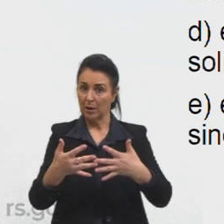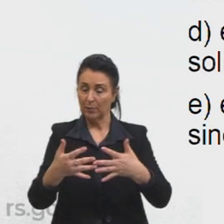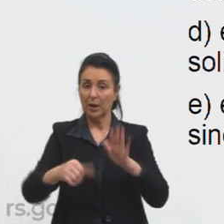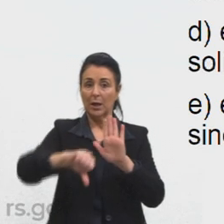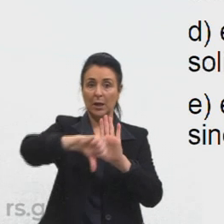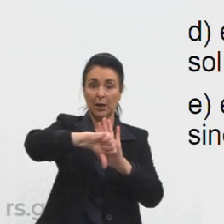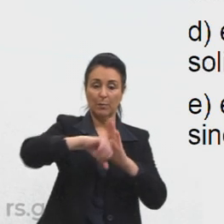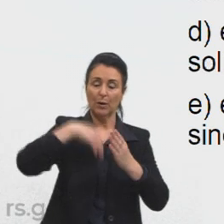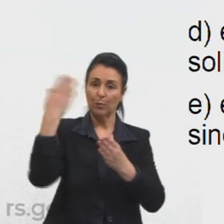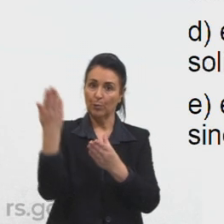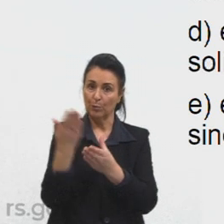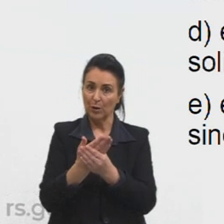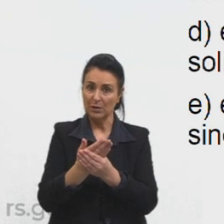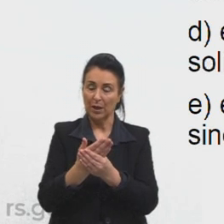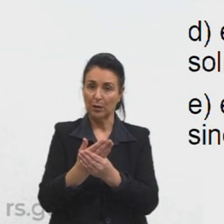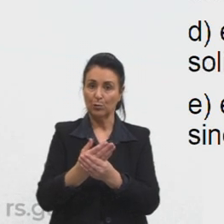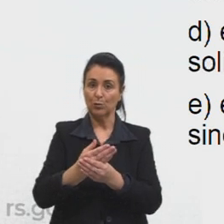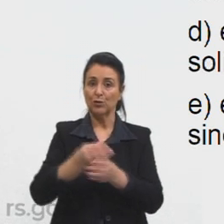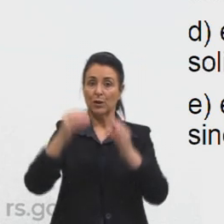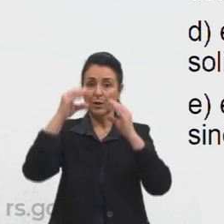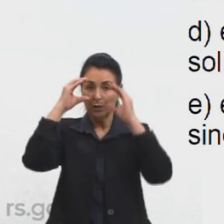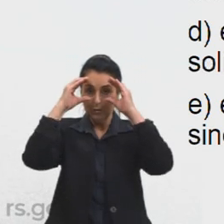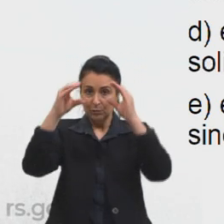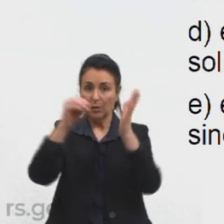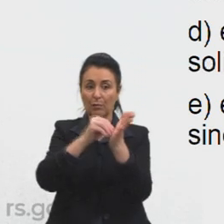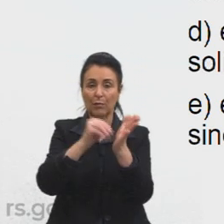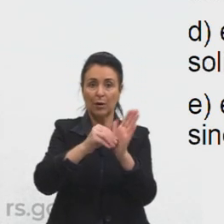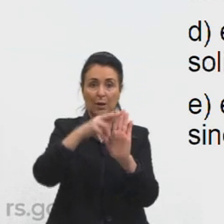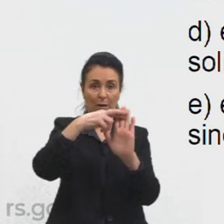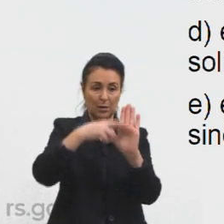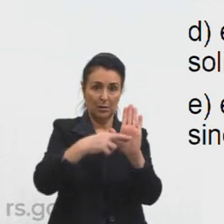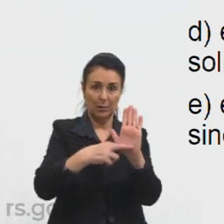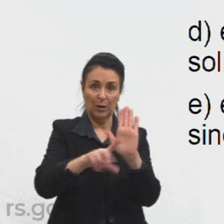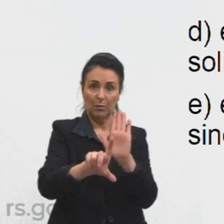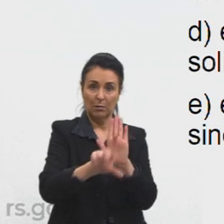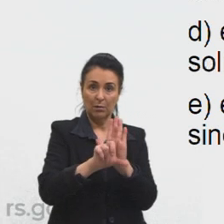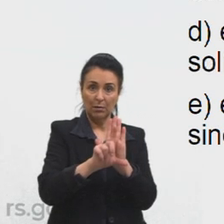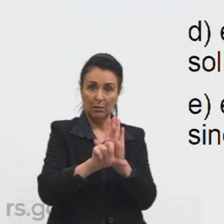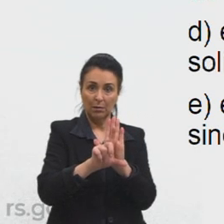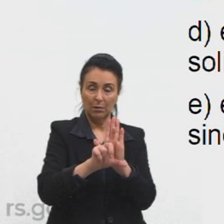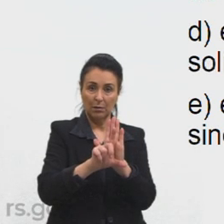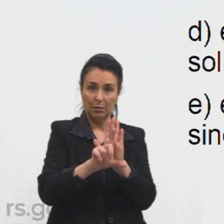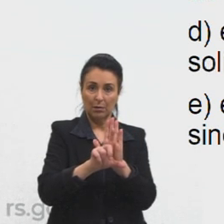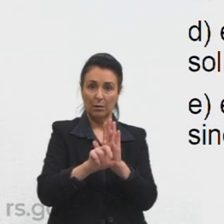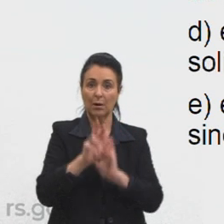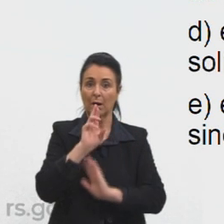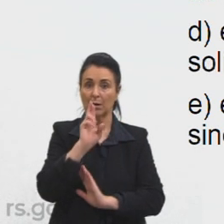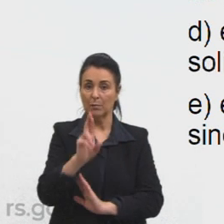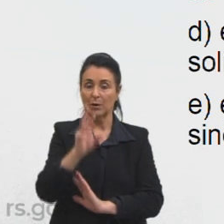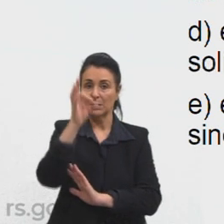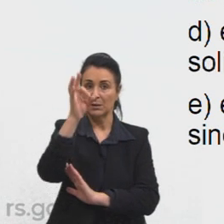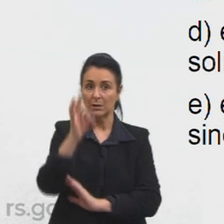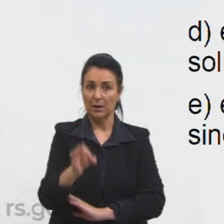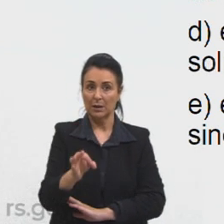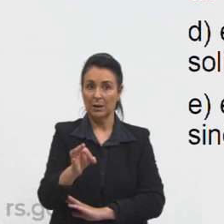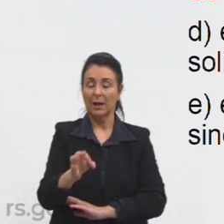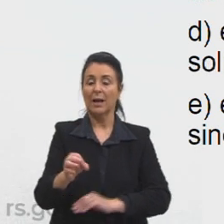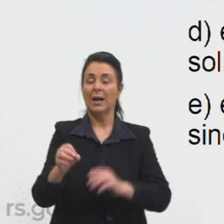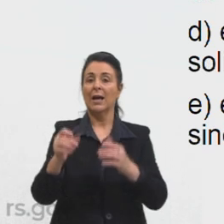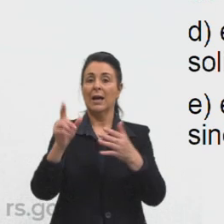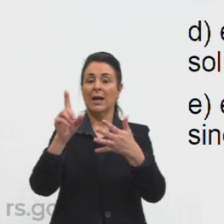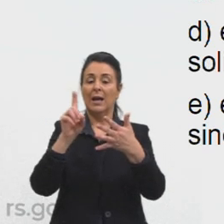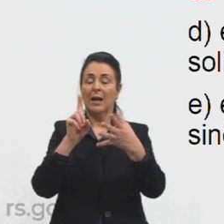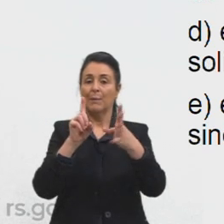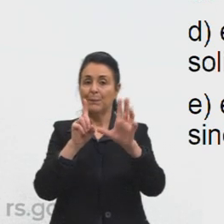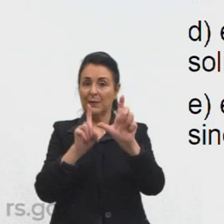processo de contravenção são sinônimos na verdade não a nossa resposta correta aqui vai ser a letra C porque